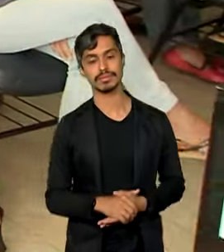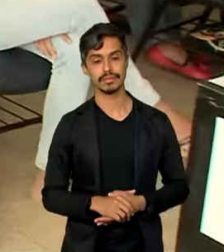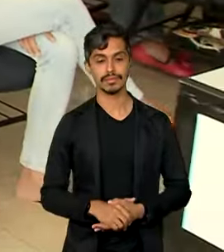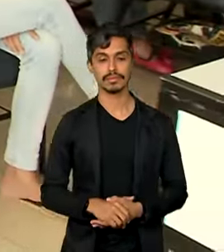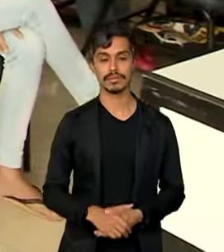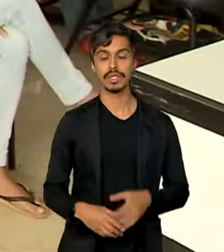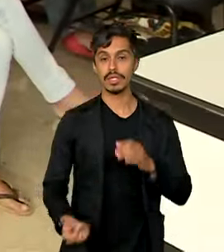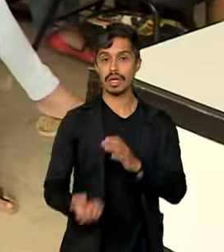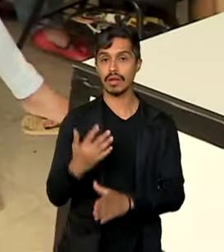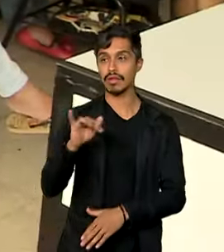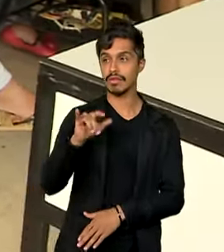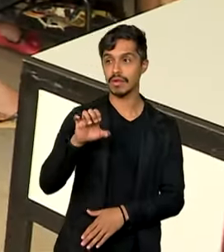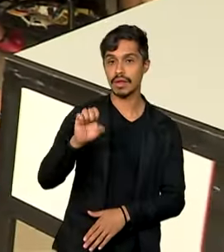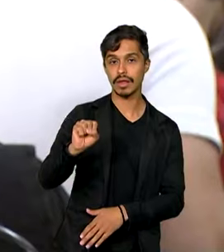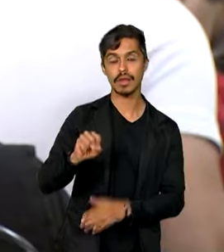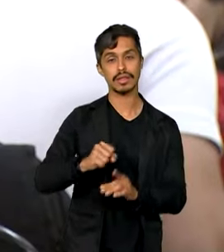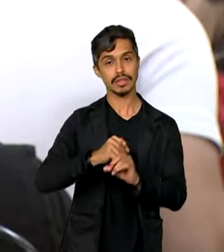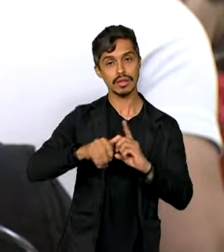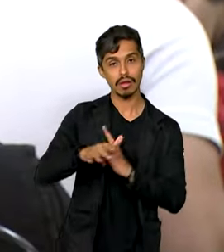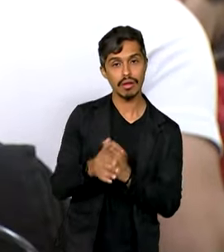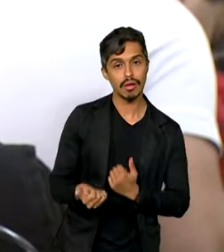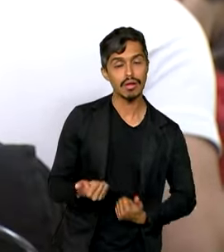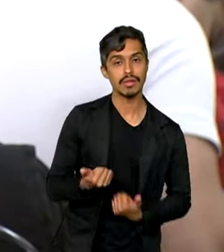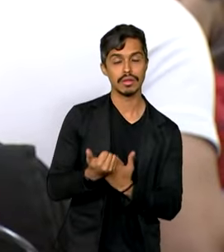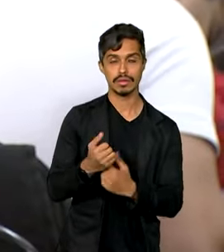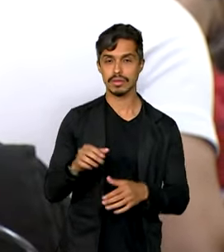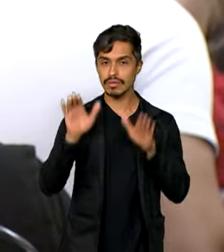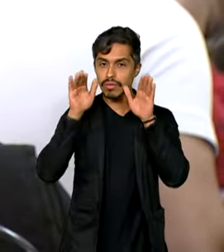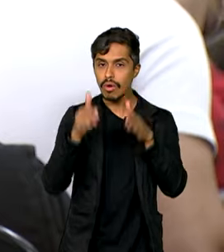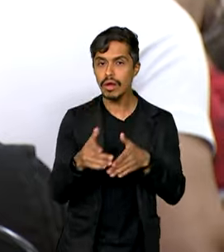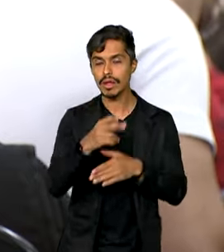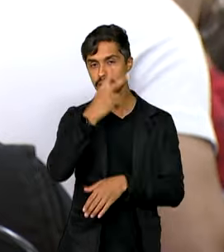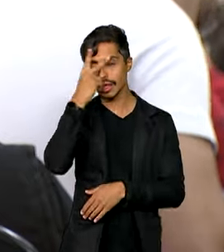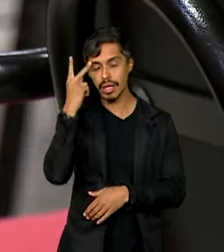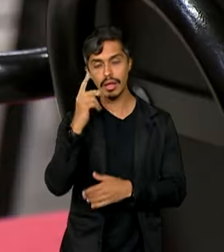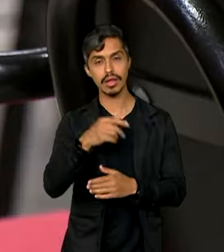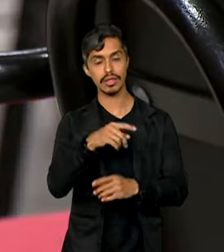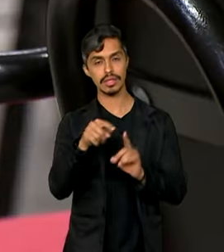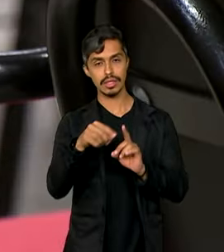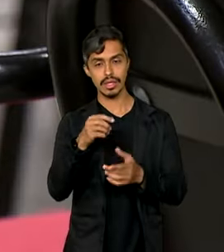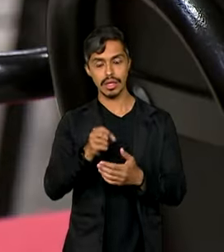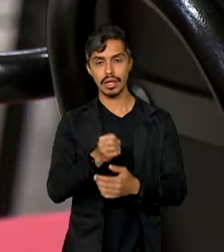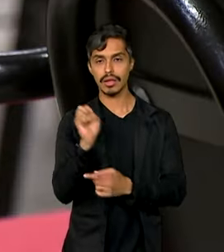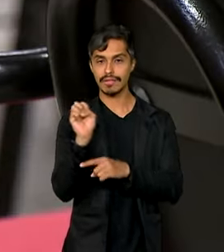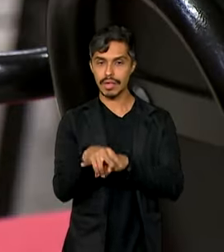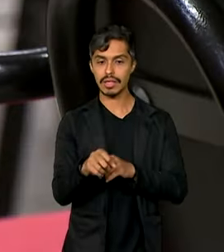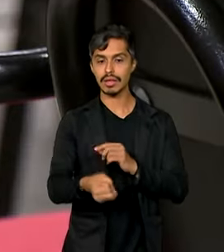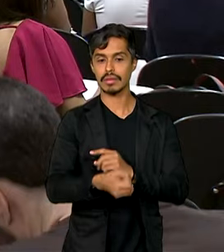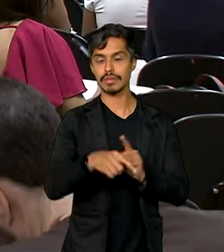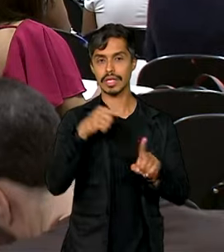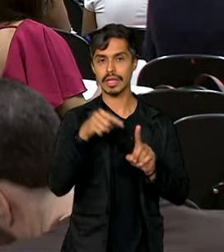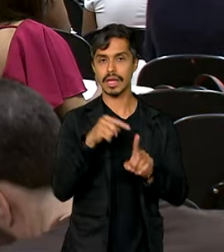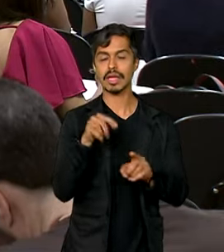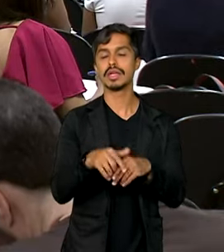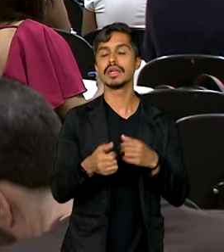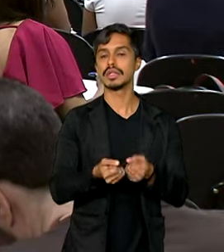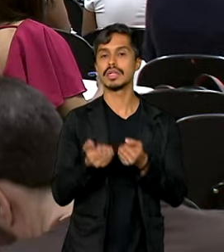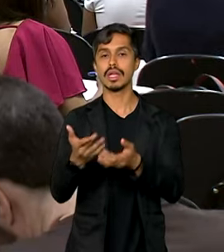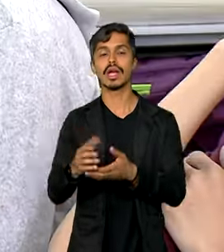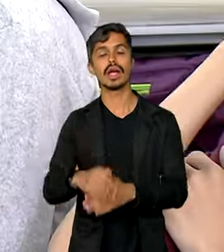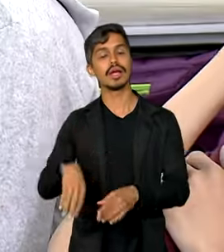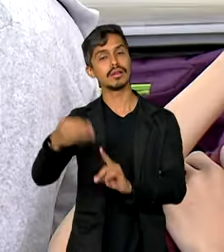FIES Social, que reserva prioritariamente metade das vagas para estudantes em situação de vulnerabilidade